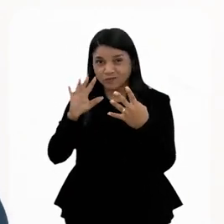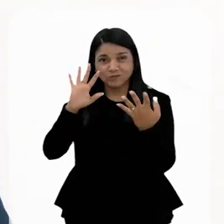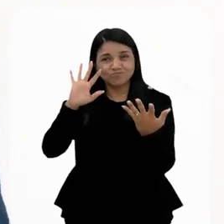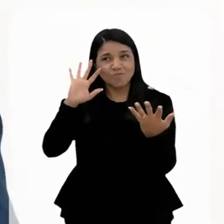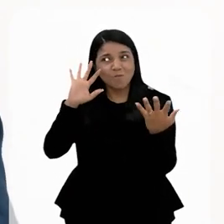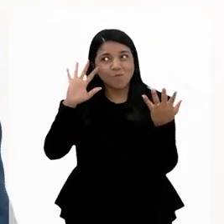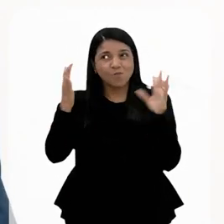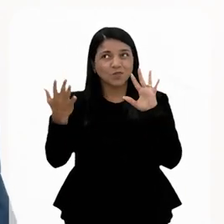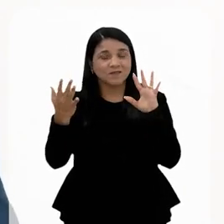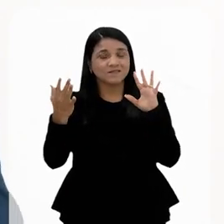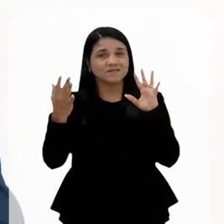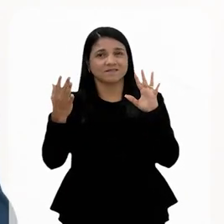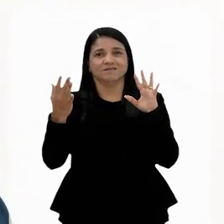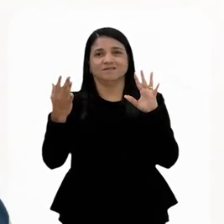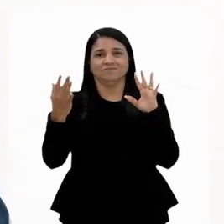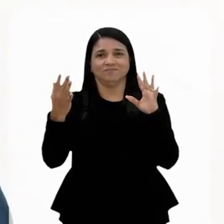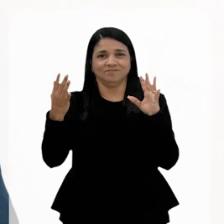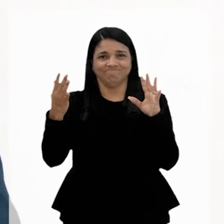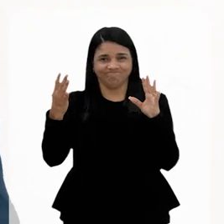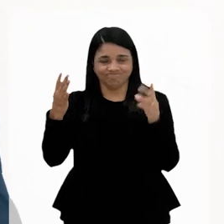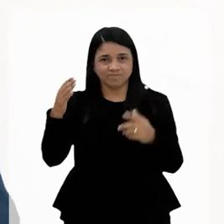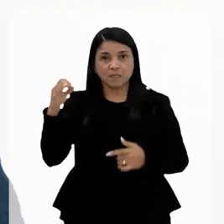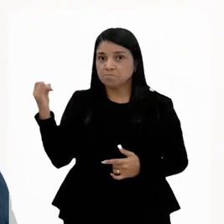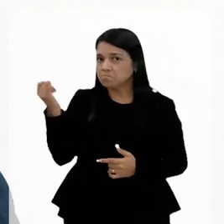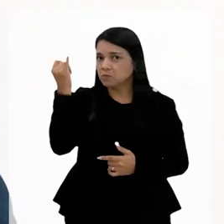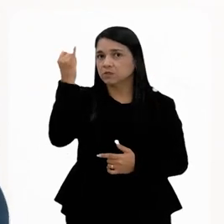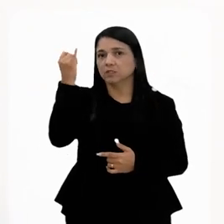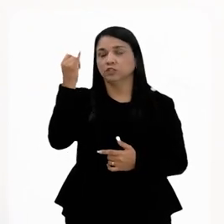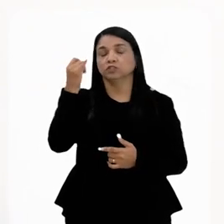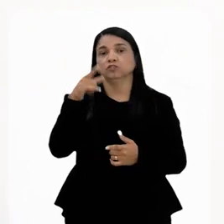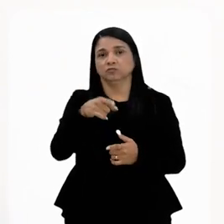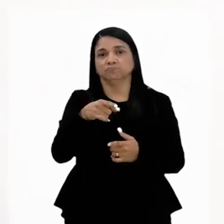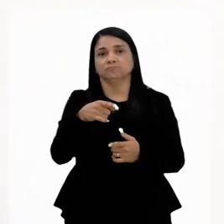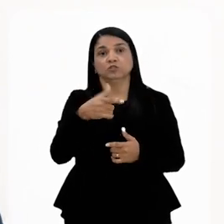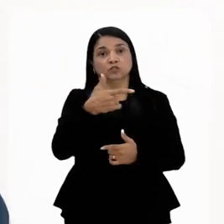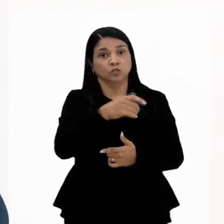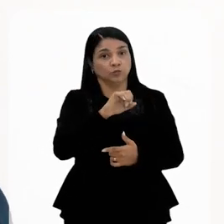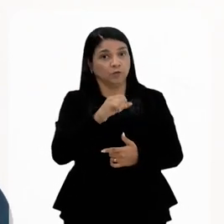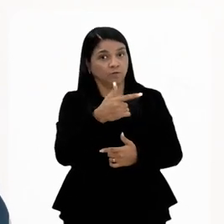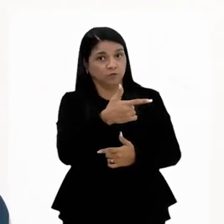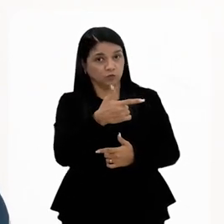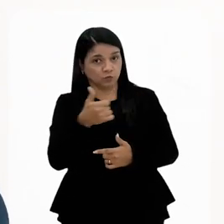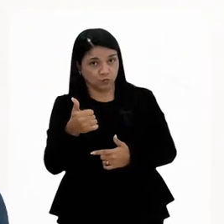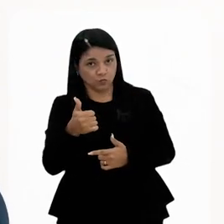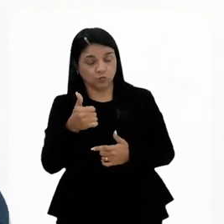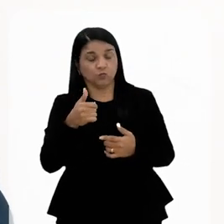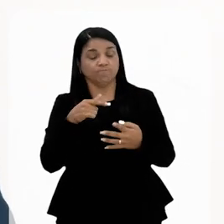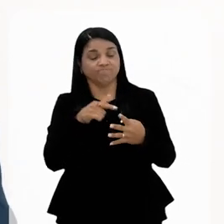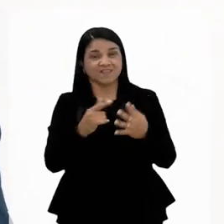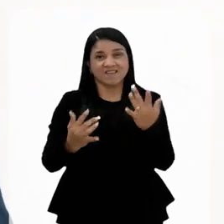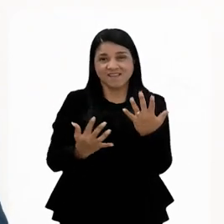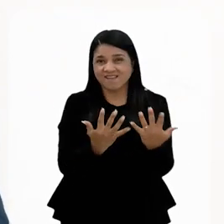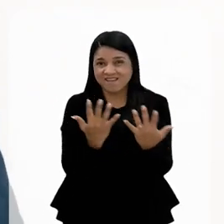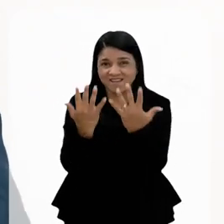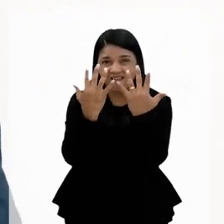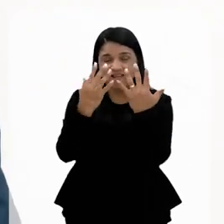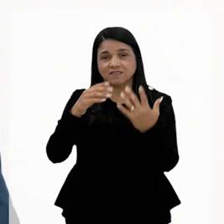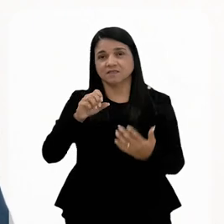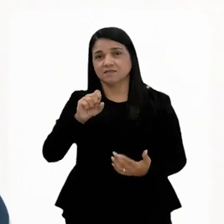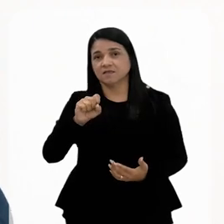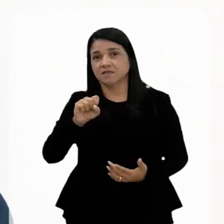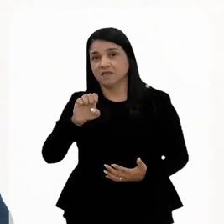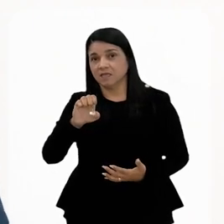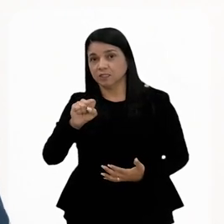mudanças climáticas, que tiveram um recorde histórico em 2021. O problema da concentração de gases de efeito